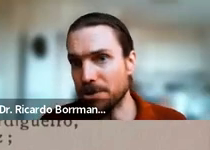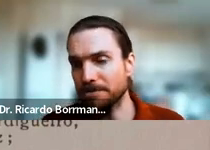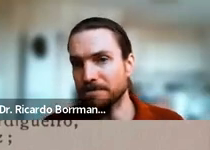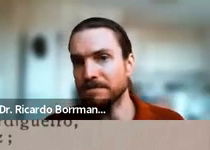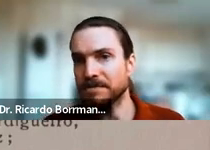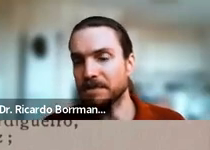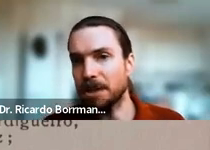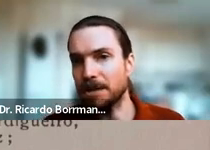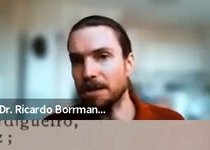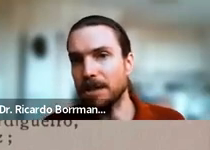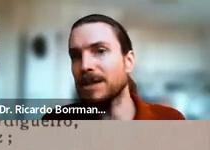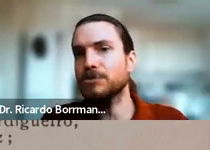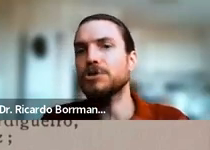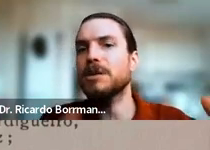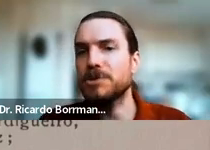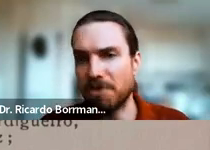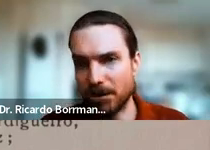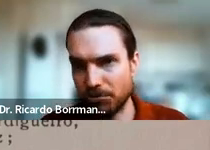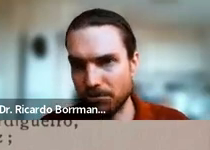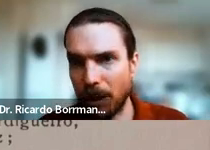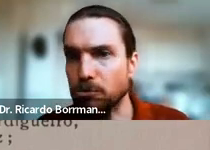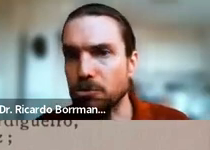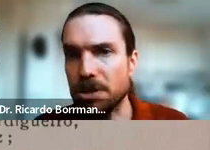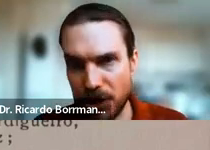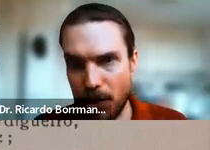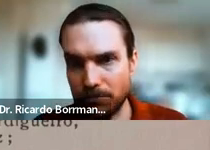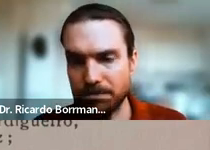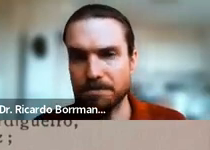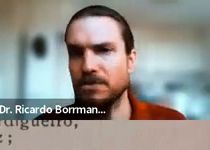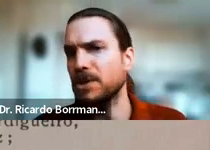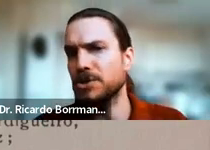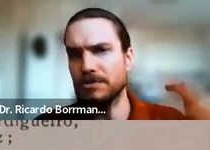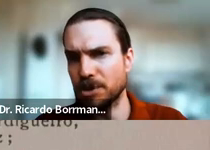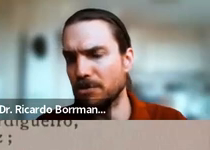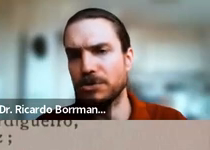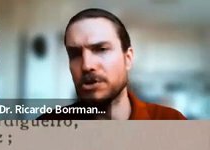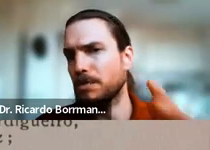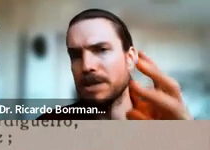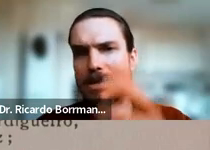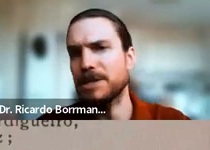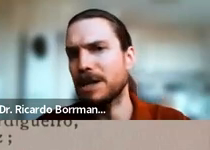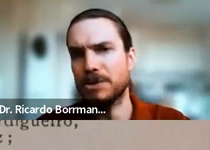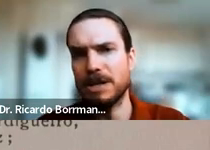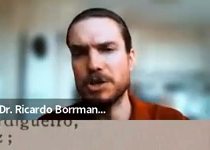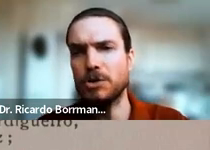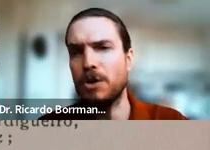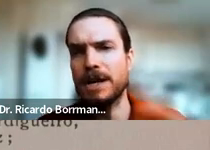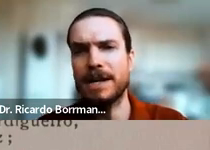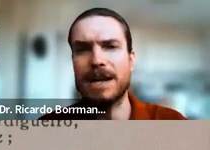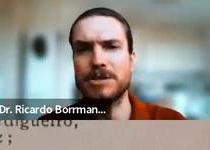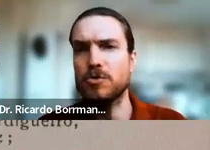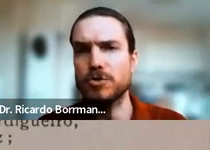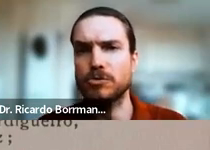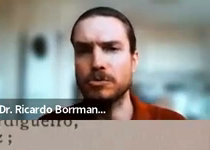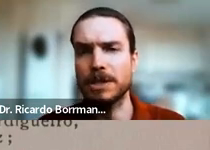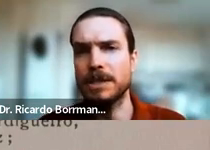jurídica e tratou de temas diversos, da cultura em geral. Escreveu textos que podem ser mais relacionados à história,